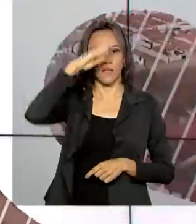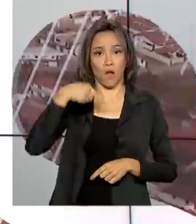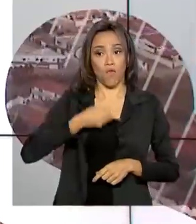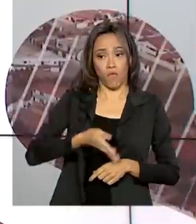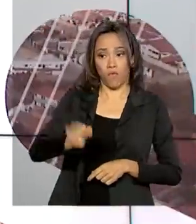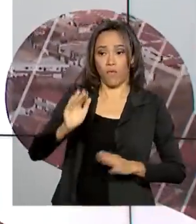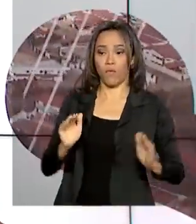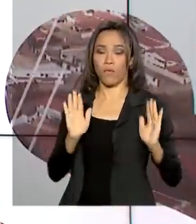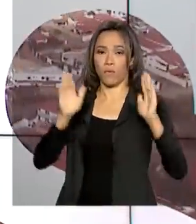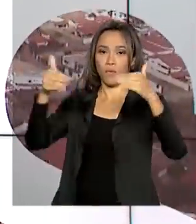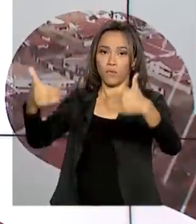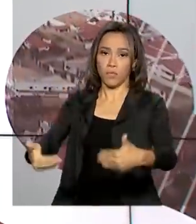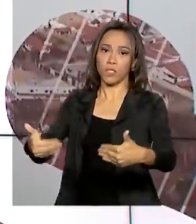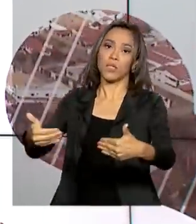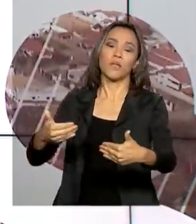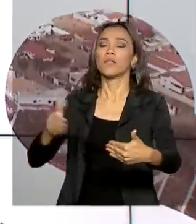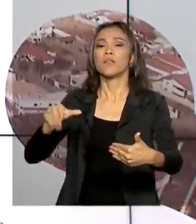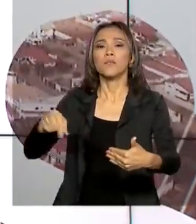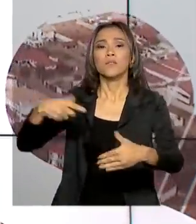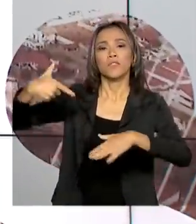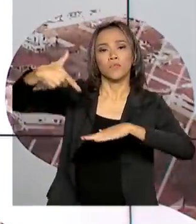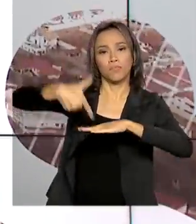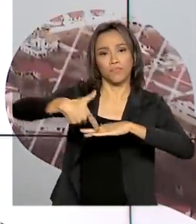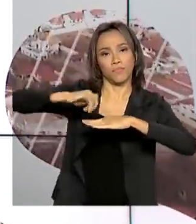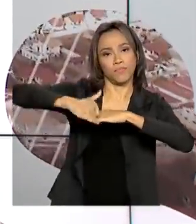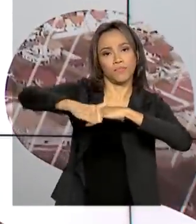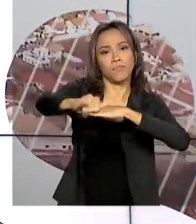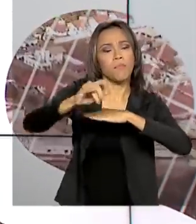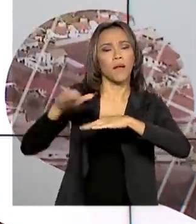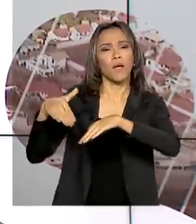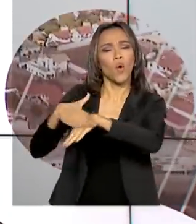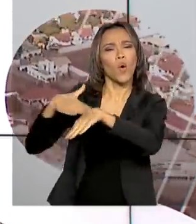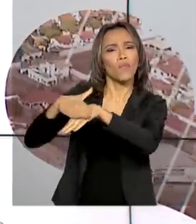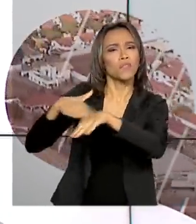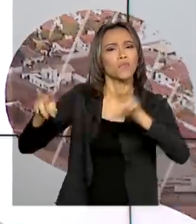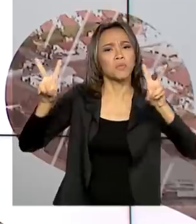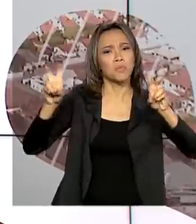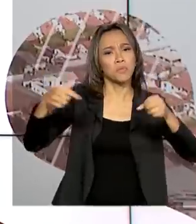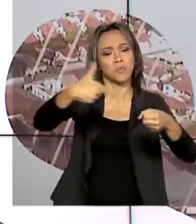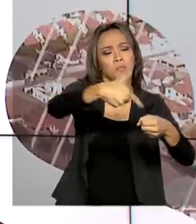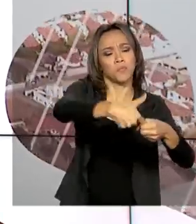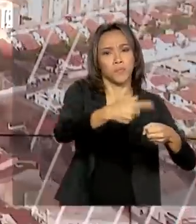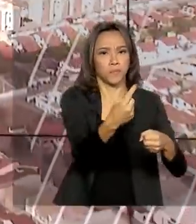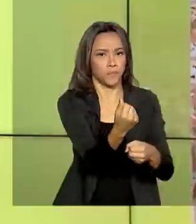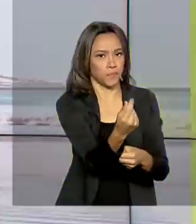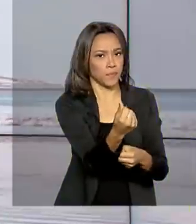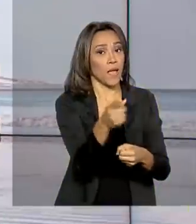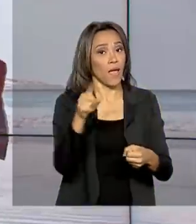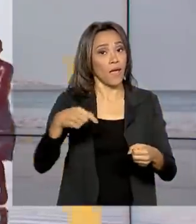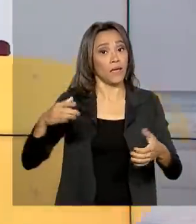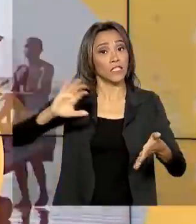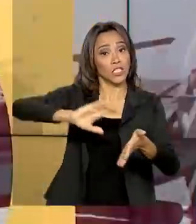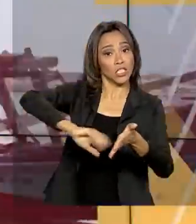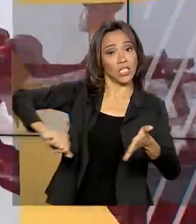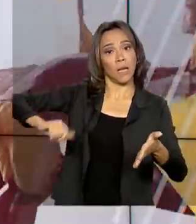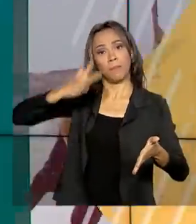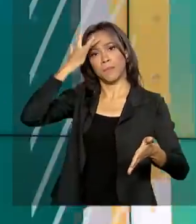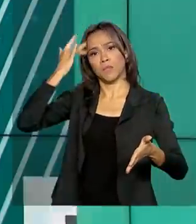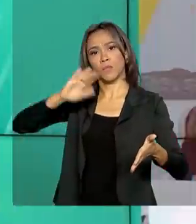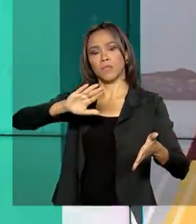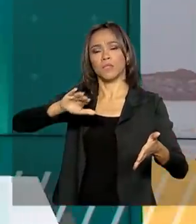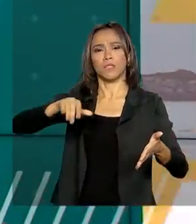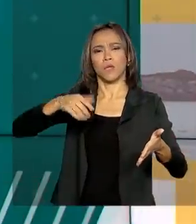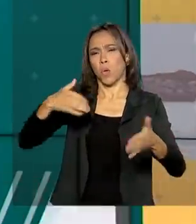discutir medidas para reduzir o preço dos combustíveis. Uma das ideias é excluir intermediários na venda de